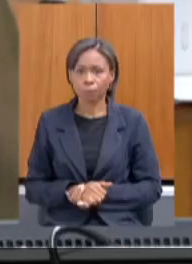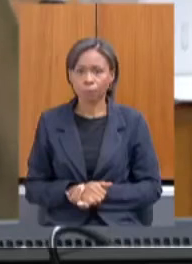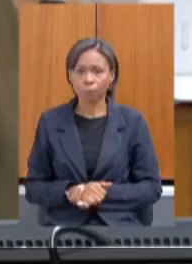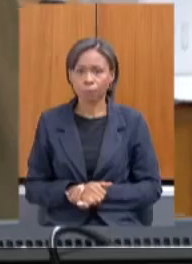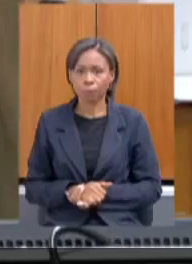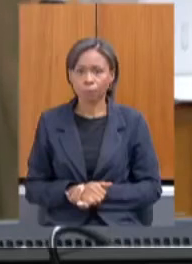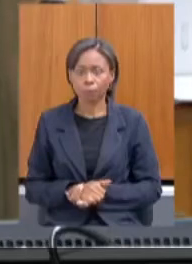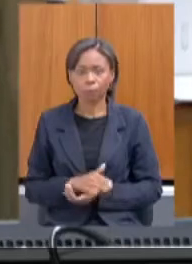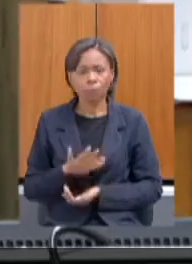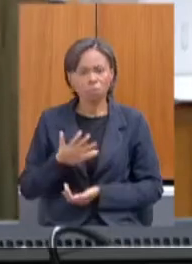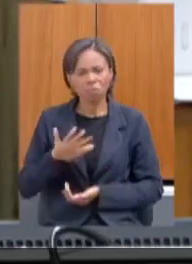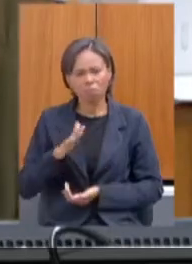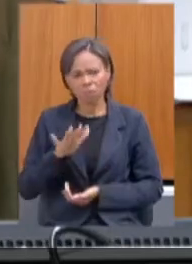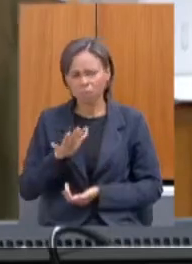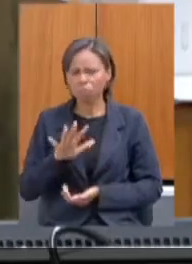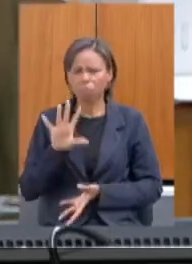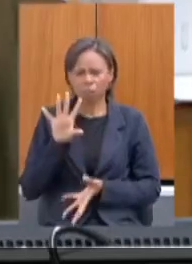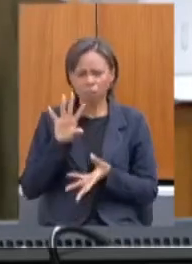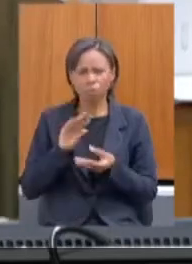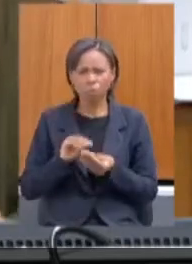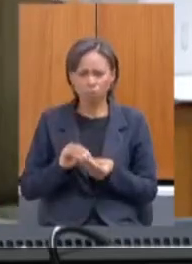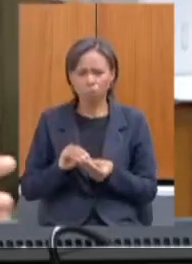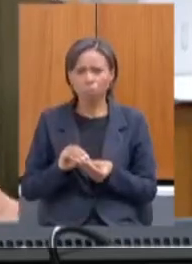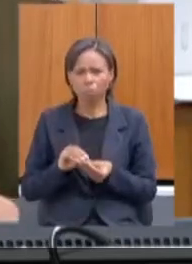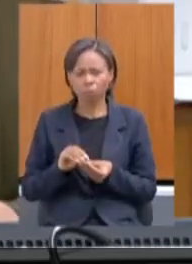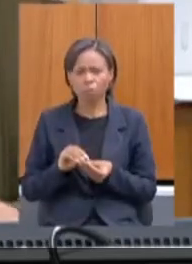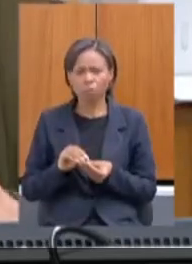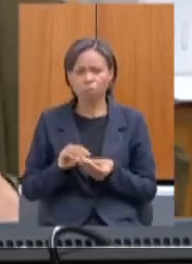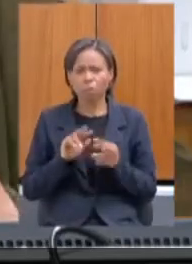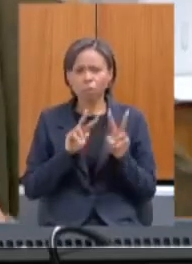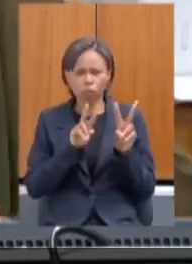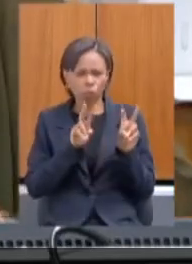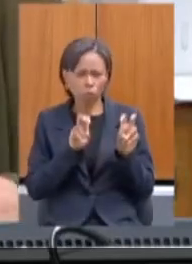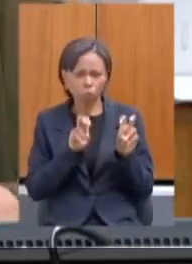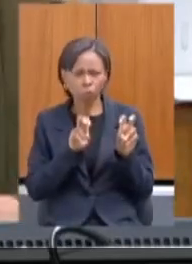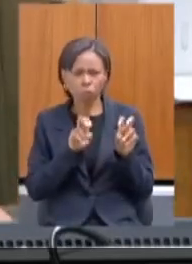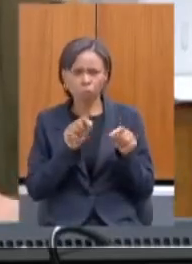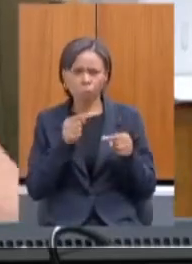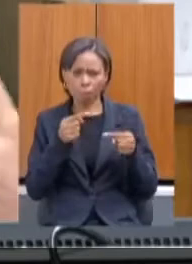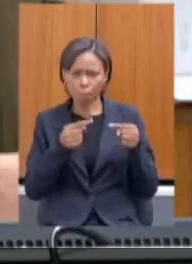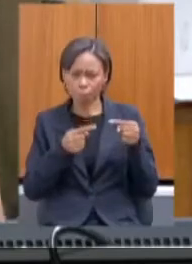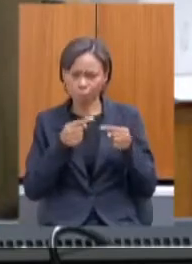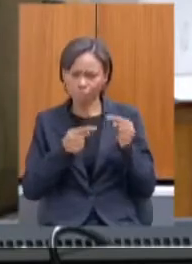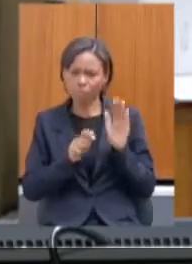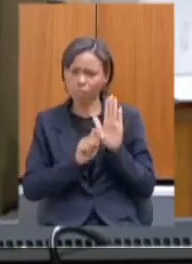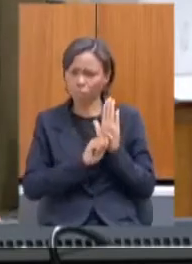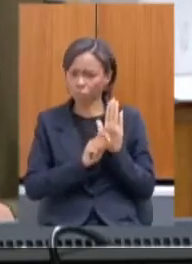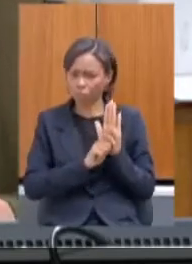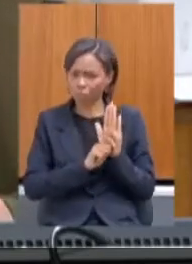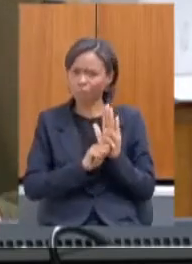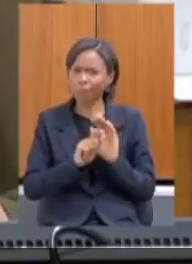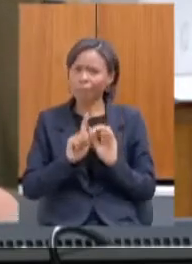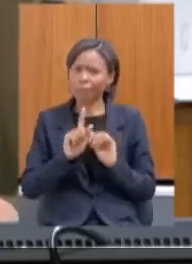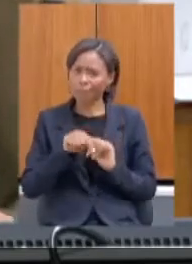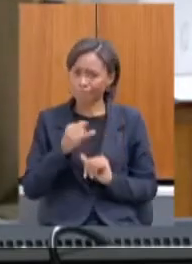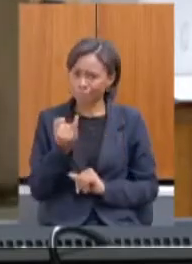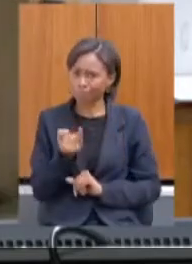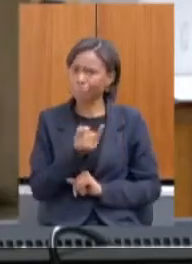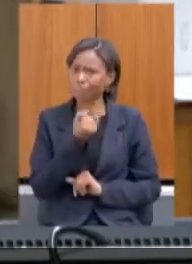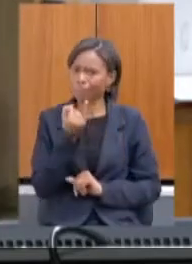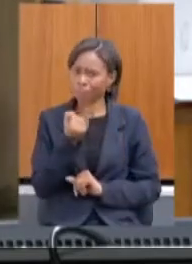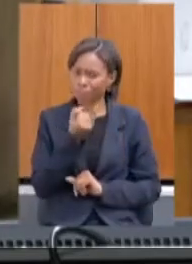é mais ou menos isso e assim, eu acho que essa questão de política sobre drogas é muito cara, eu acho que a gente tem que